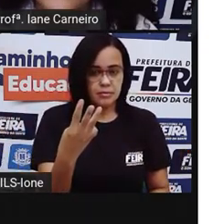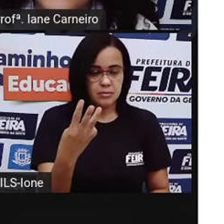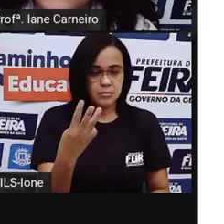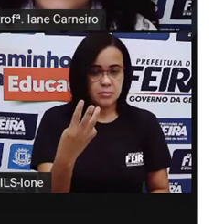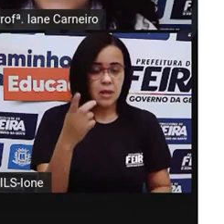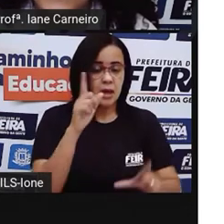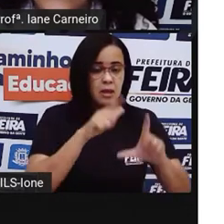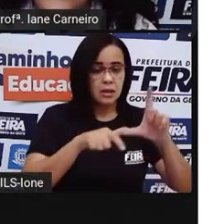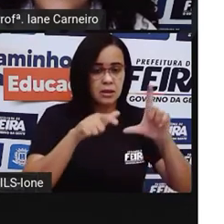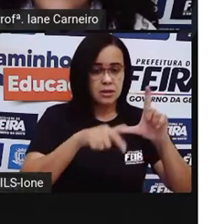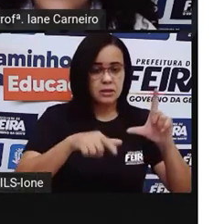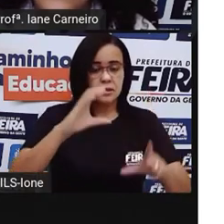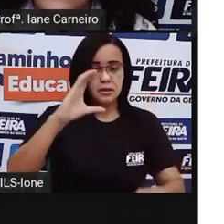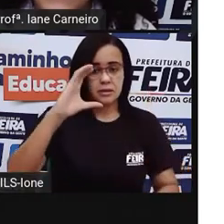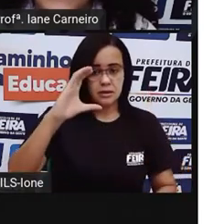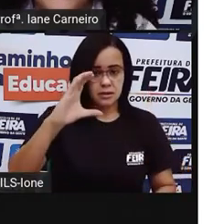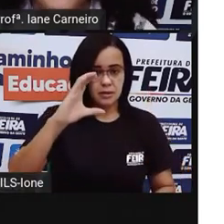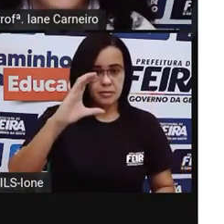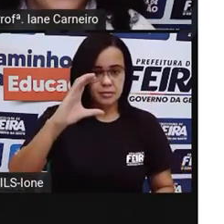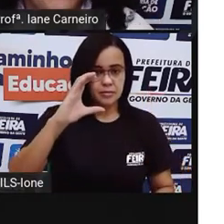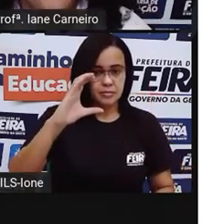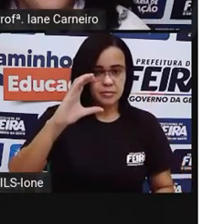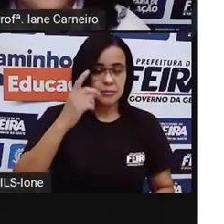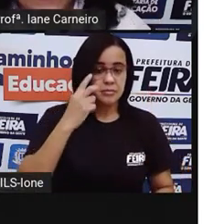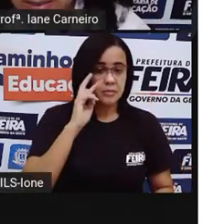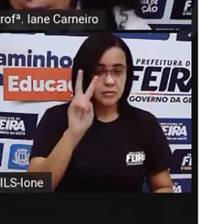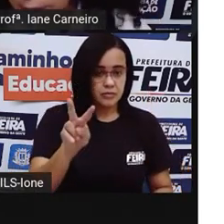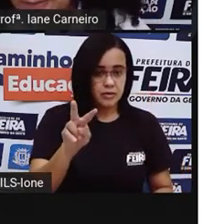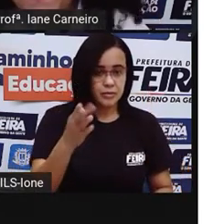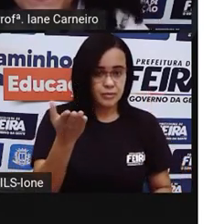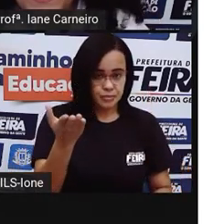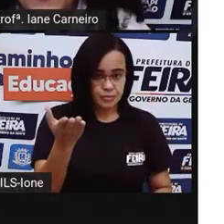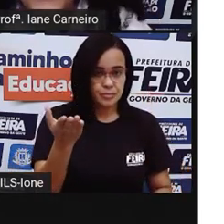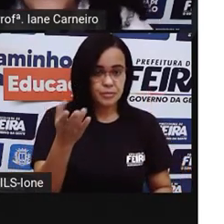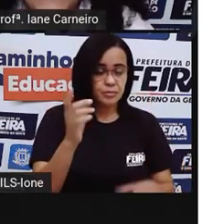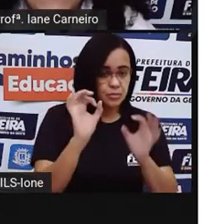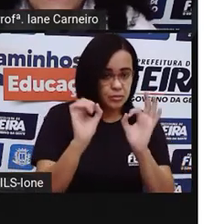C. Olha só, ela está aqui, tá certo?